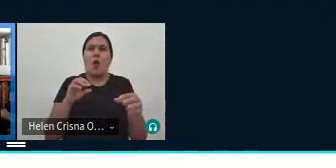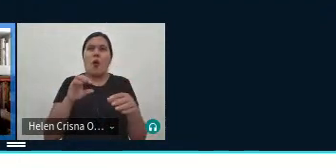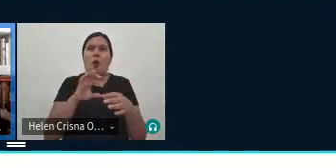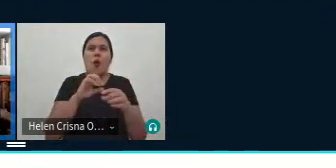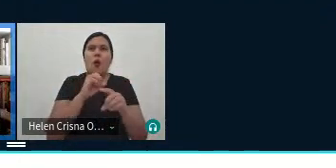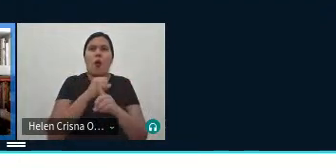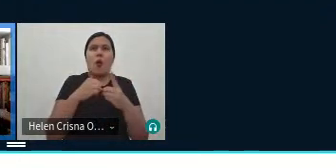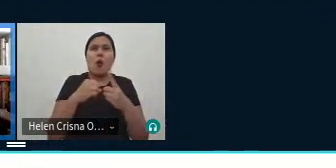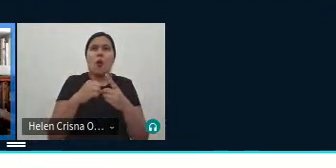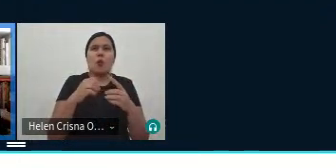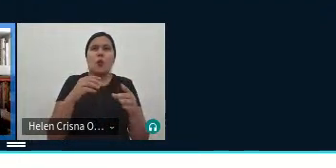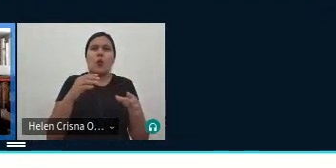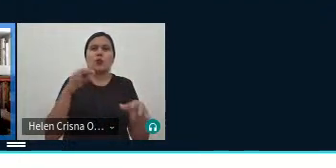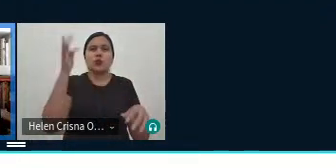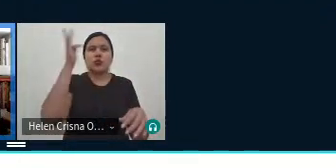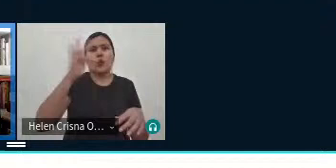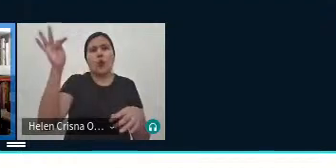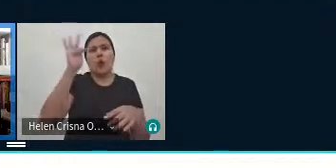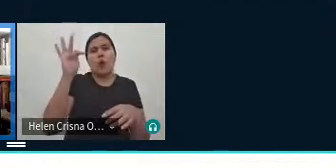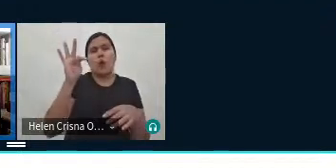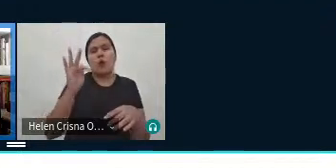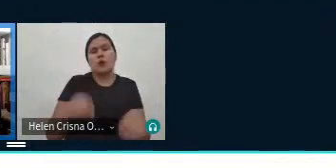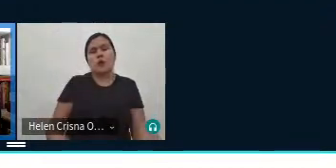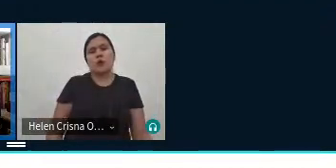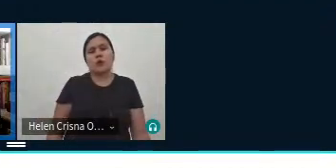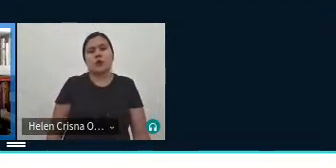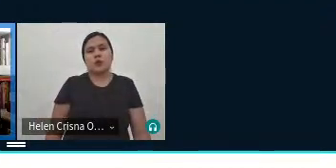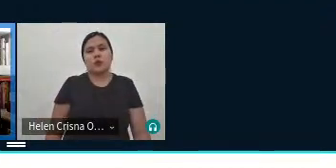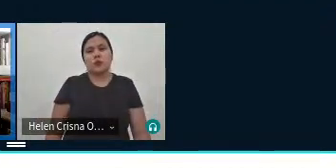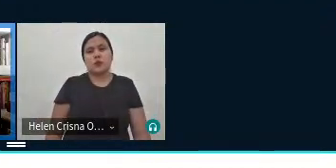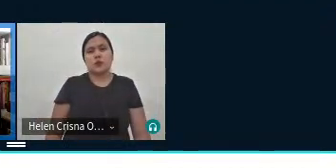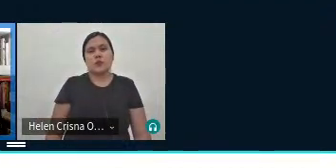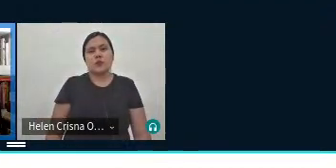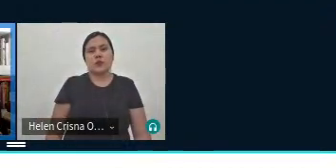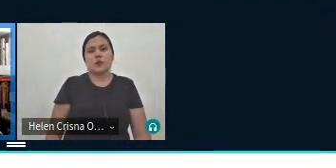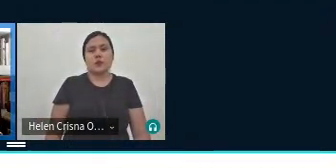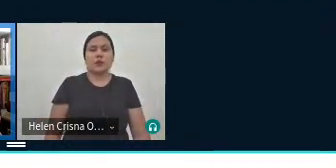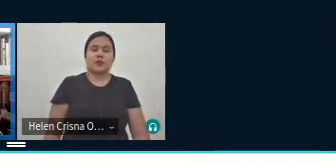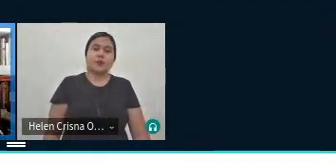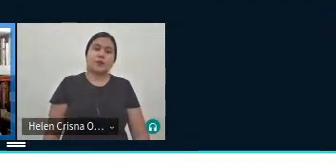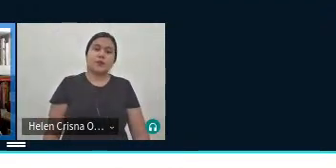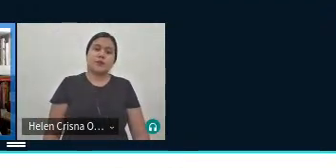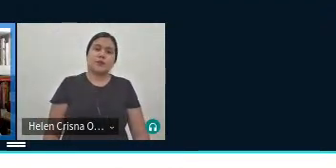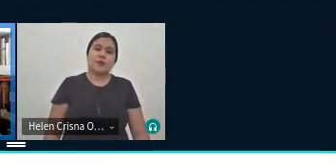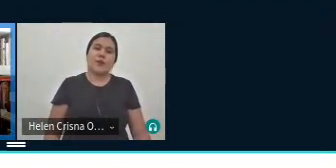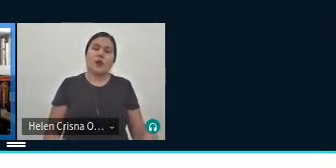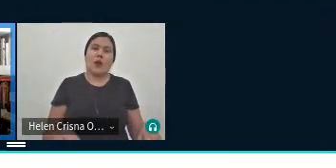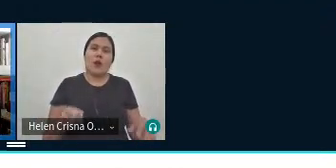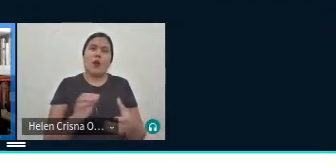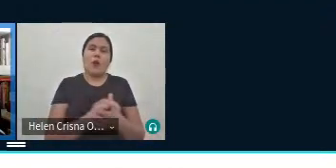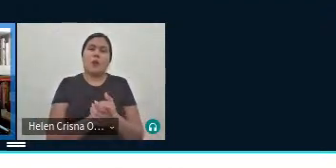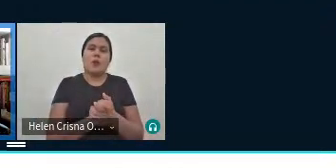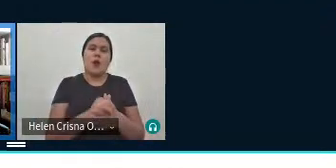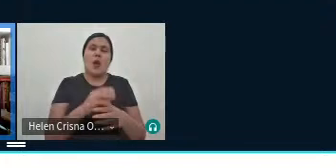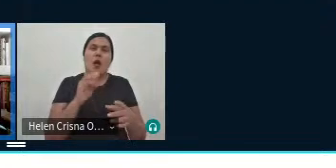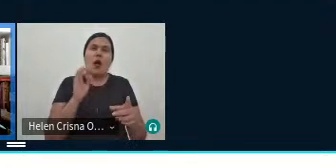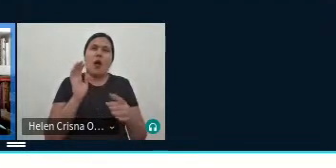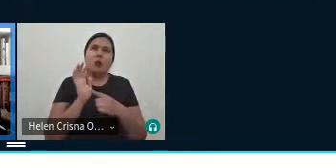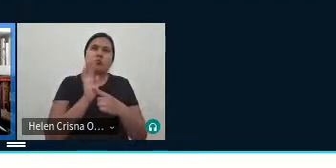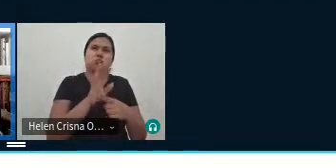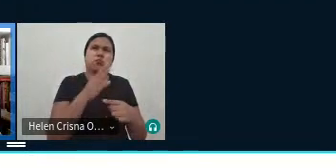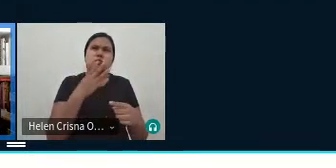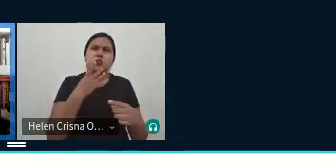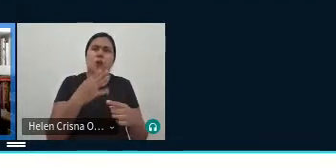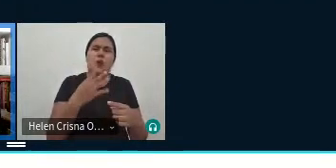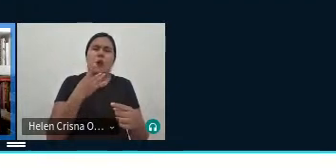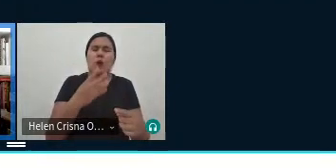teóricos norte-americanos que empregam o termo human of color né para referenciar o colorismo né abordando a